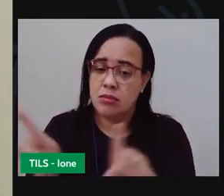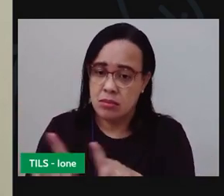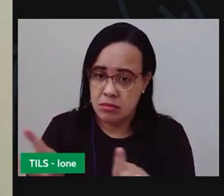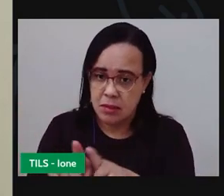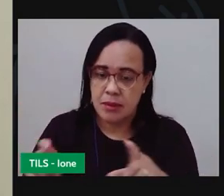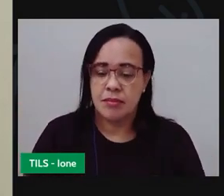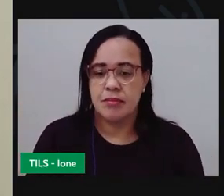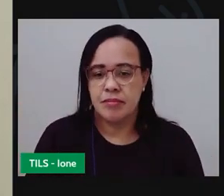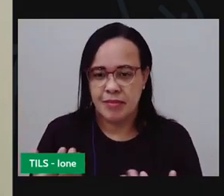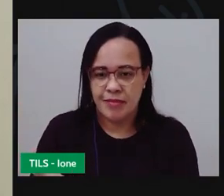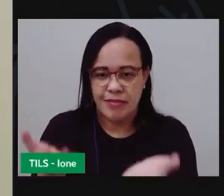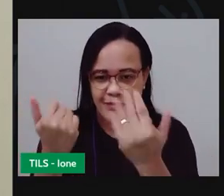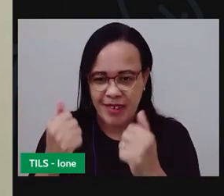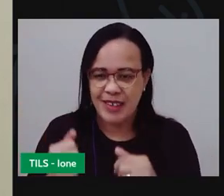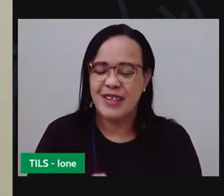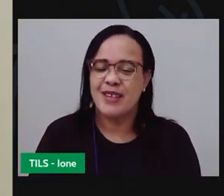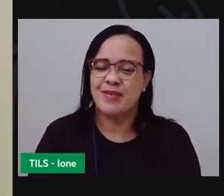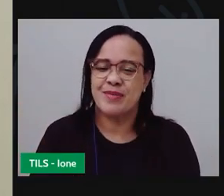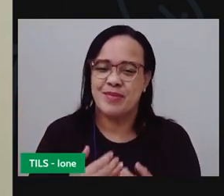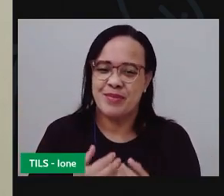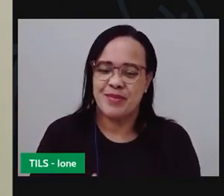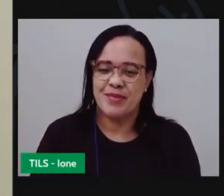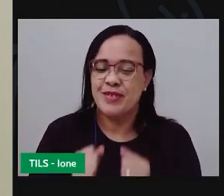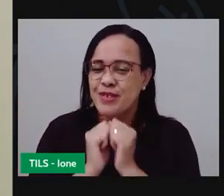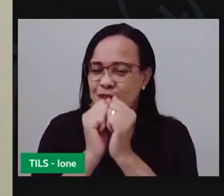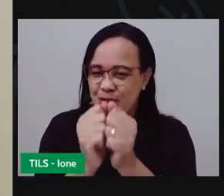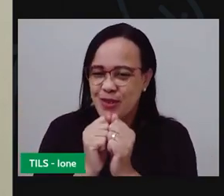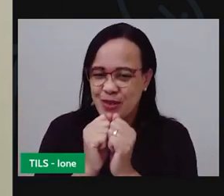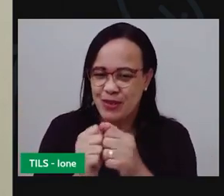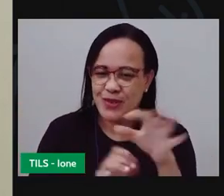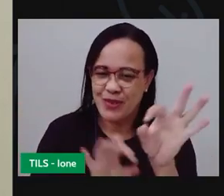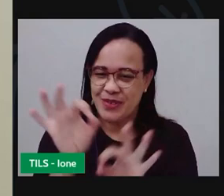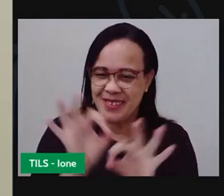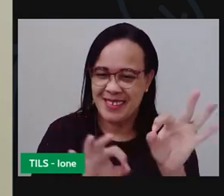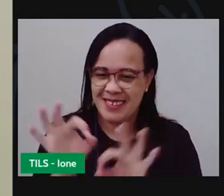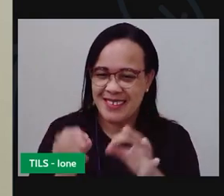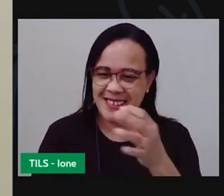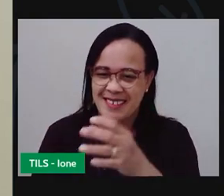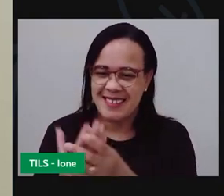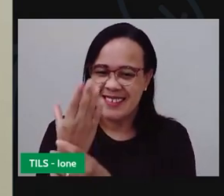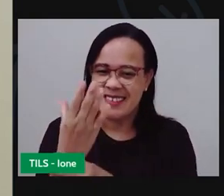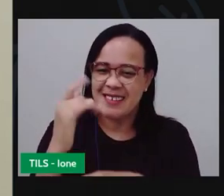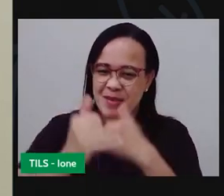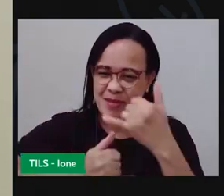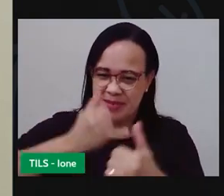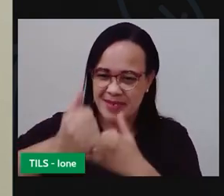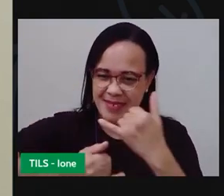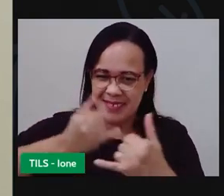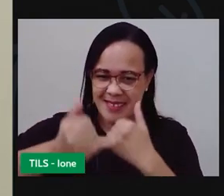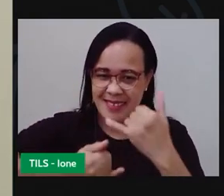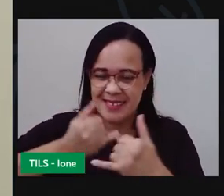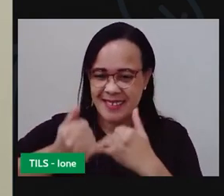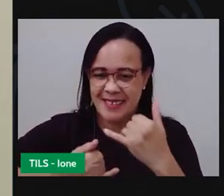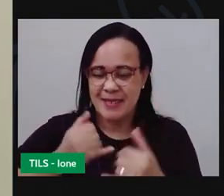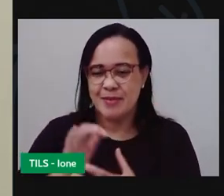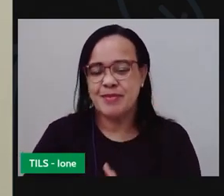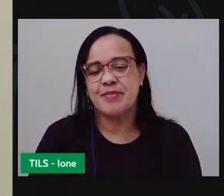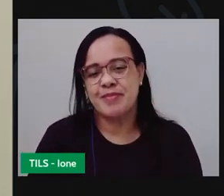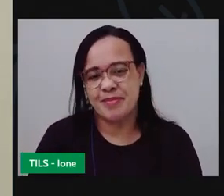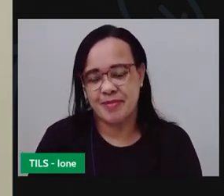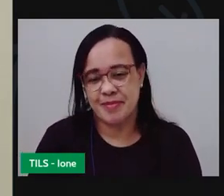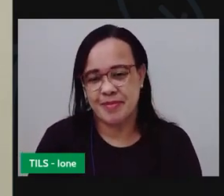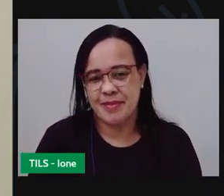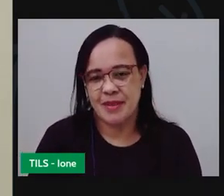Vamos lá começar aqui a produzir o brinquedo. Esse brinquedo que a gente vai produzir é